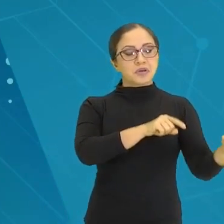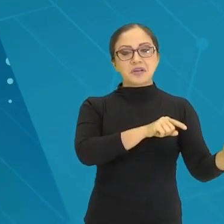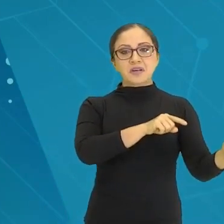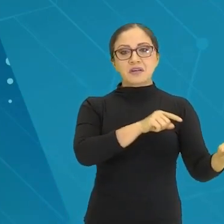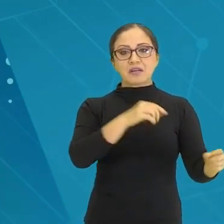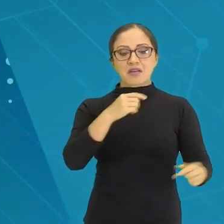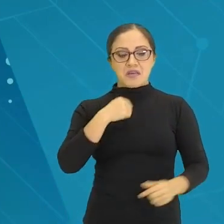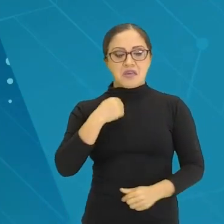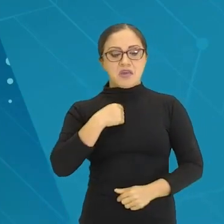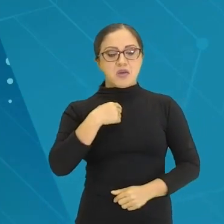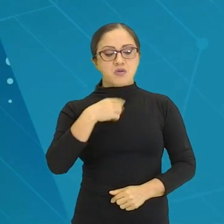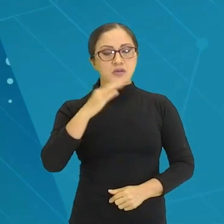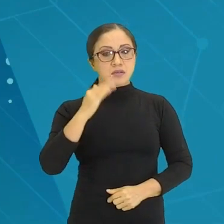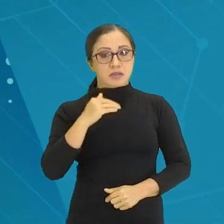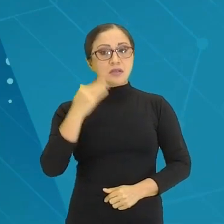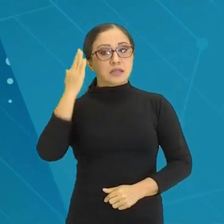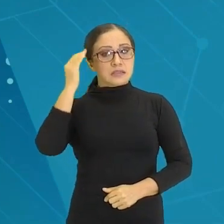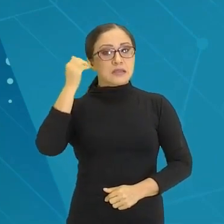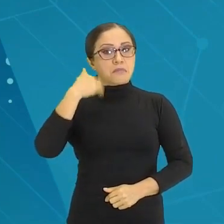que está certo.